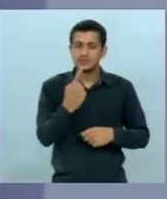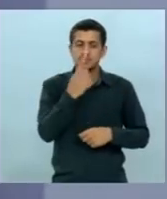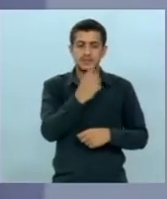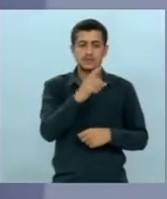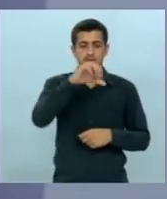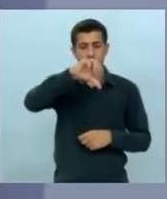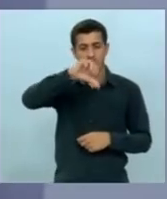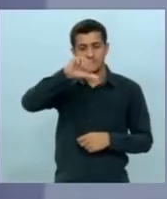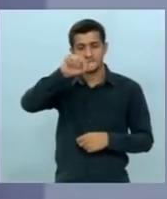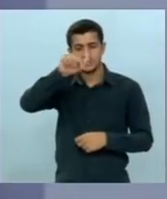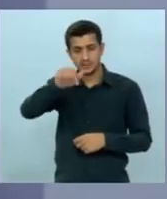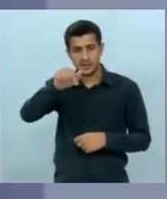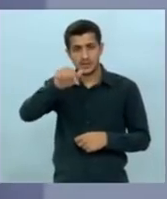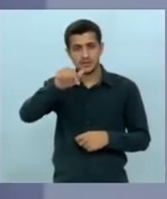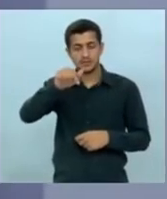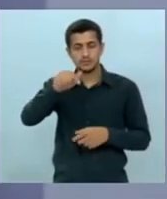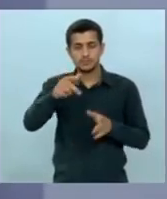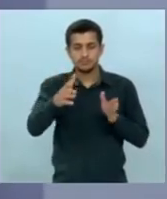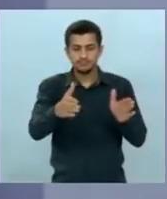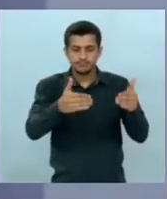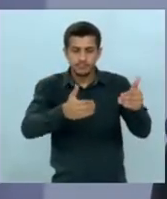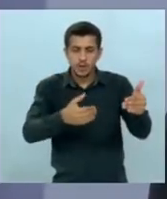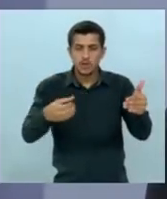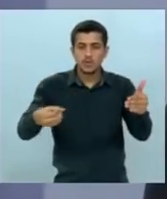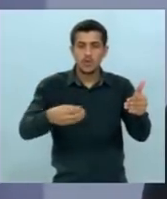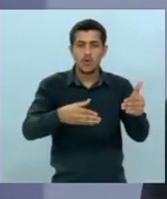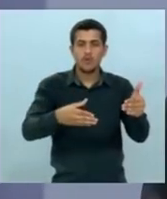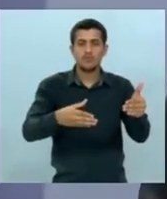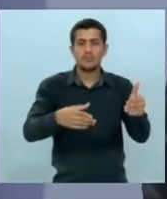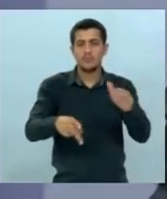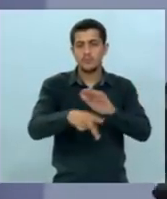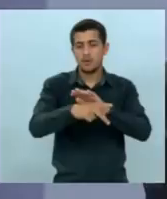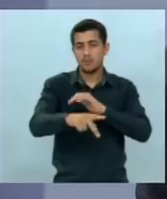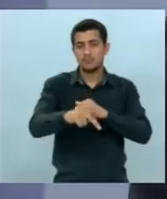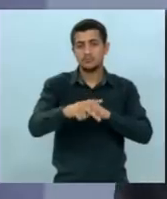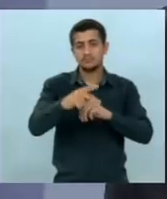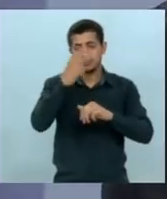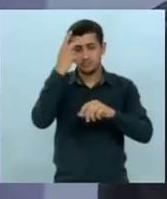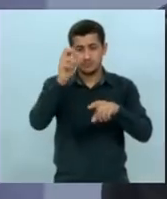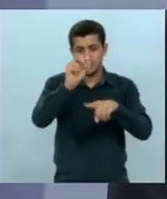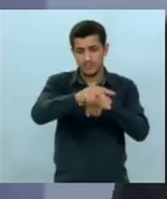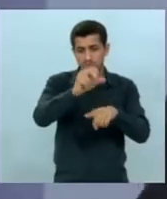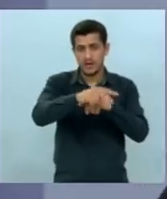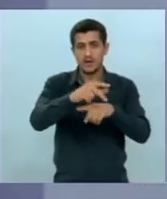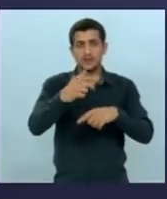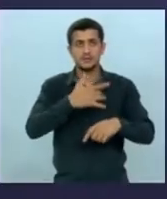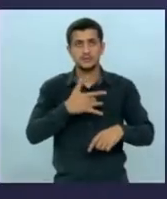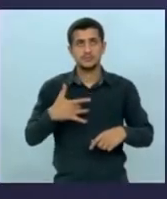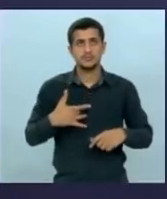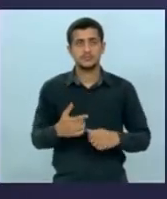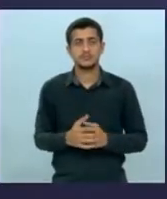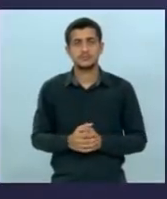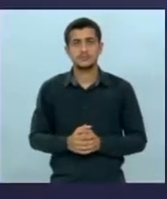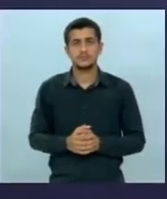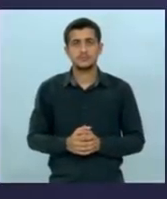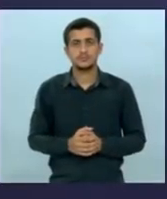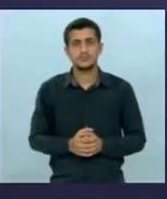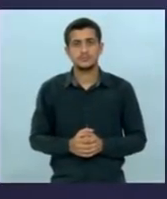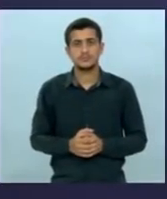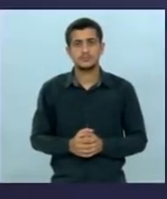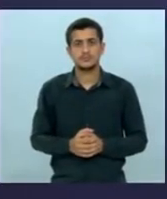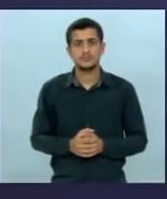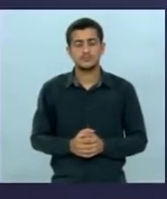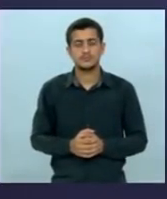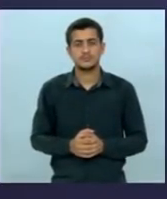governo que entregou leitos novos então isso é a regionalização e a nossa proposta para a saúde e agora temos